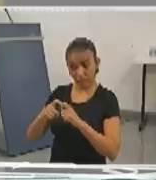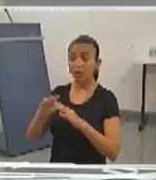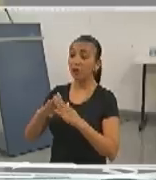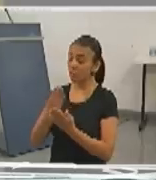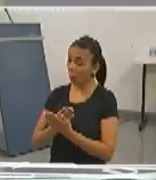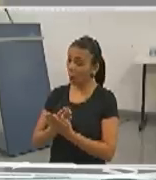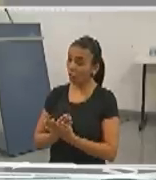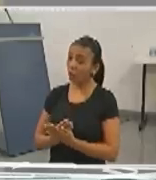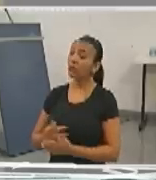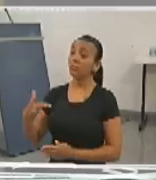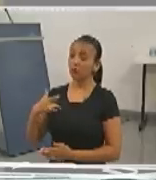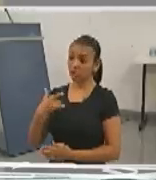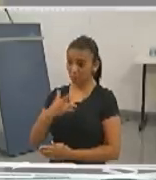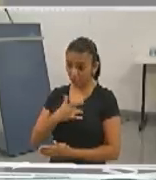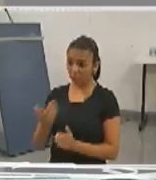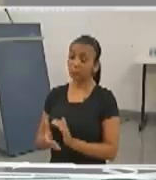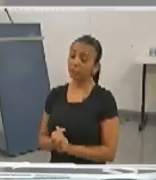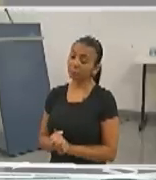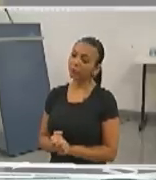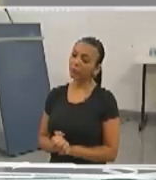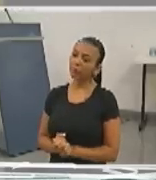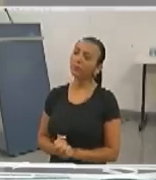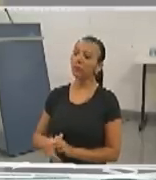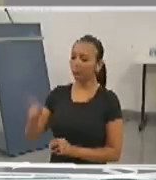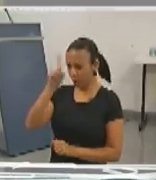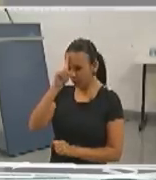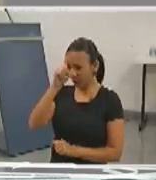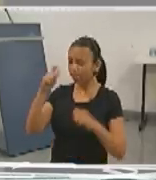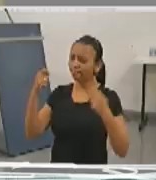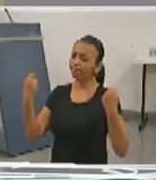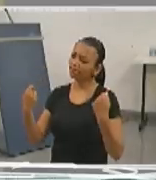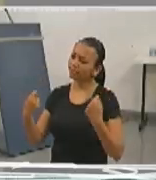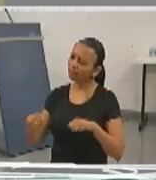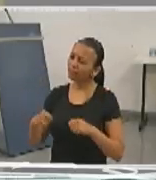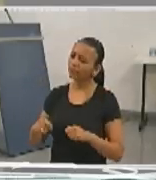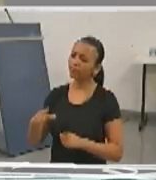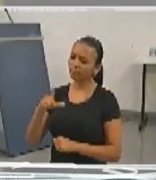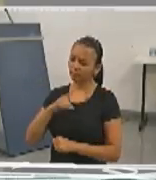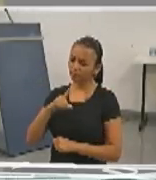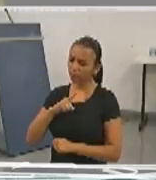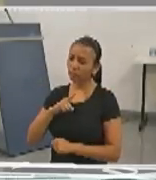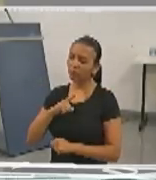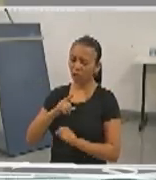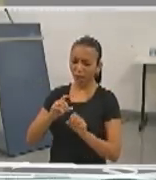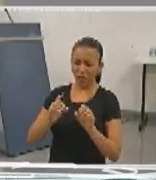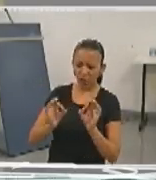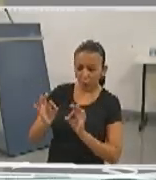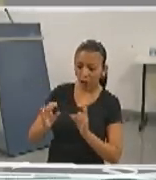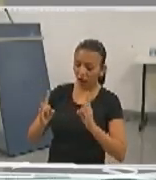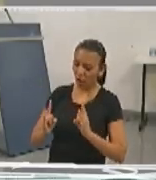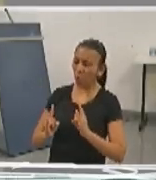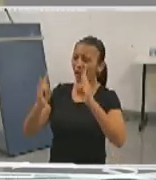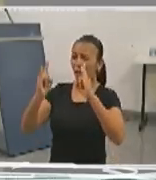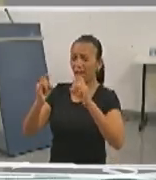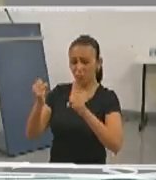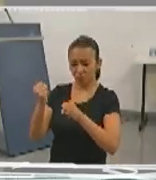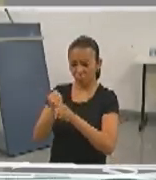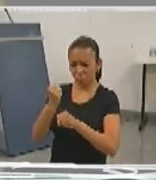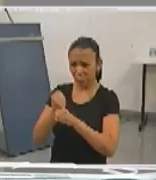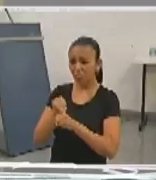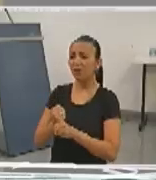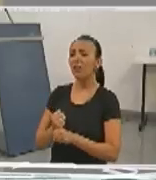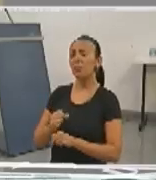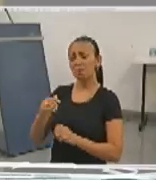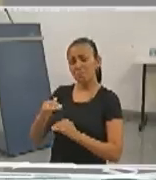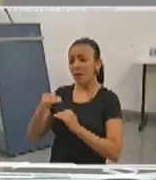saúde. o hospital precisa ter uma infraestrutura muito maior, sobretudo em